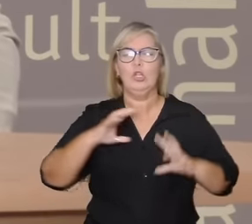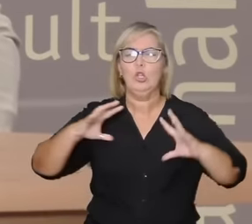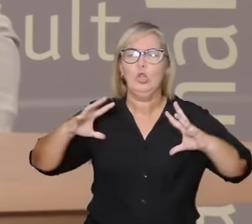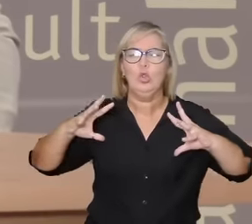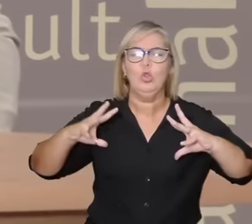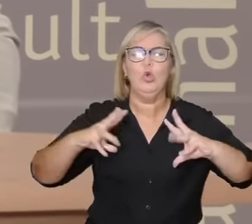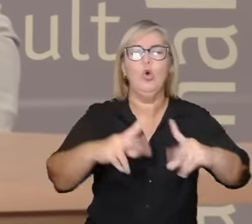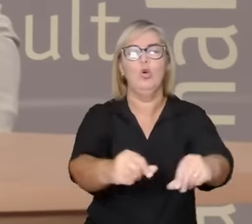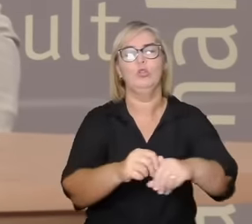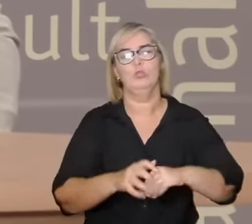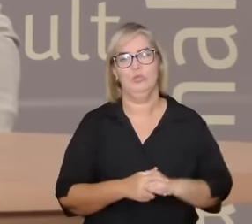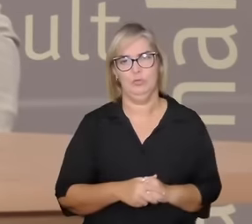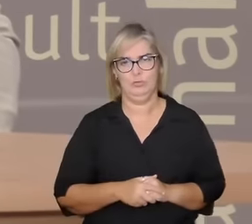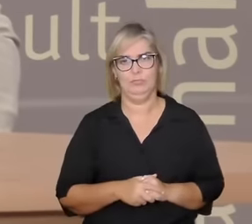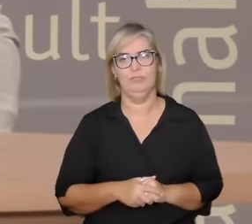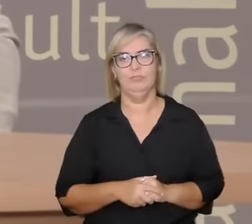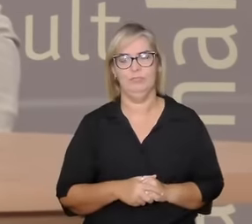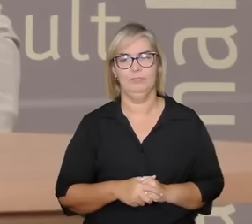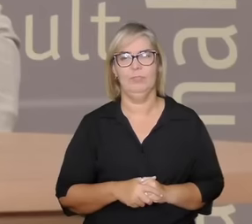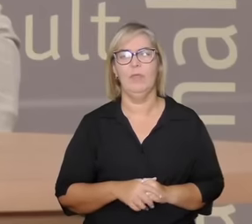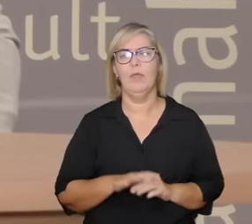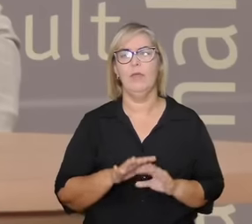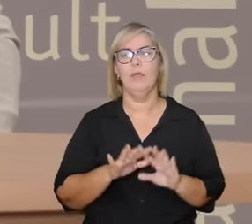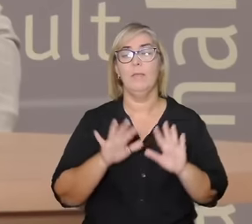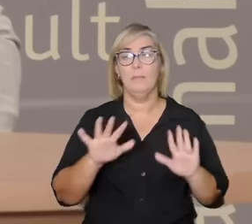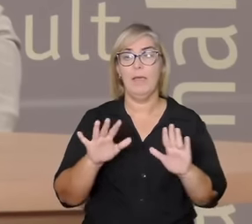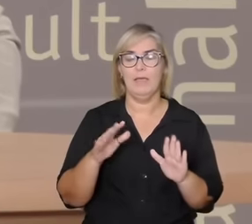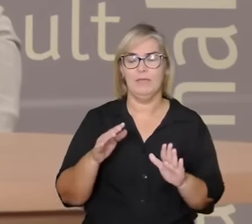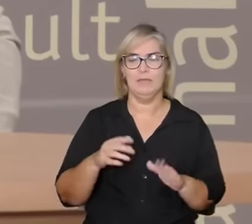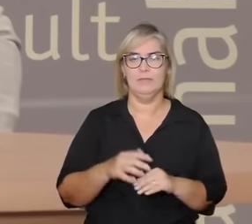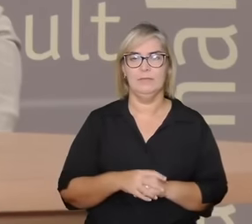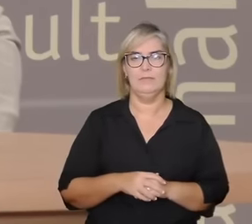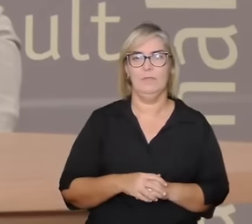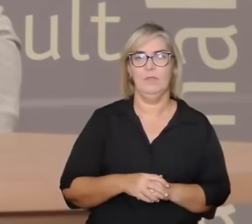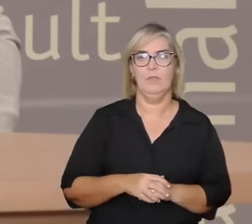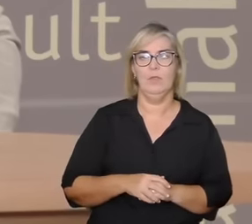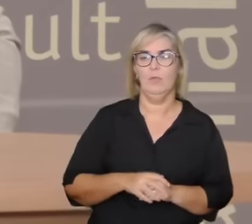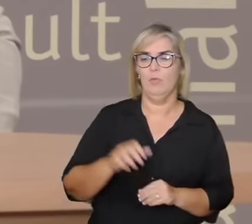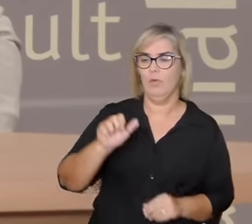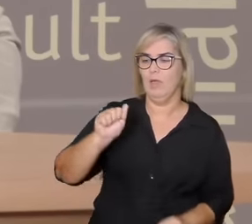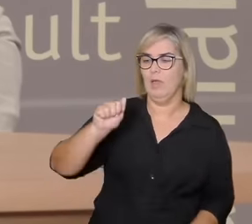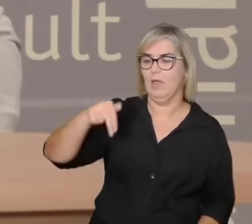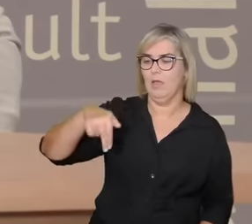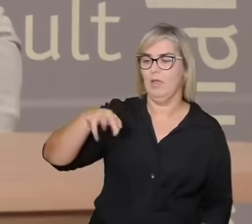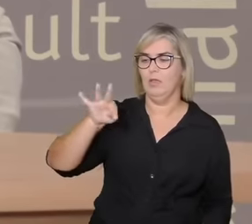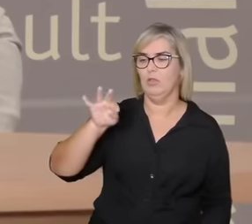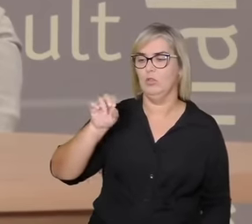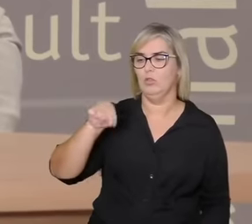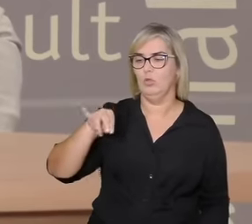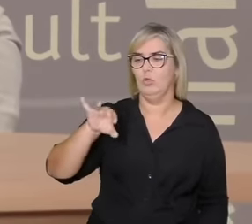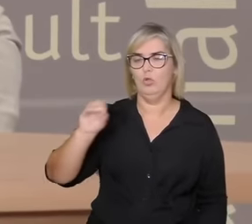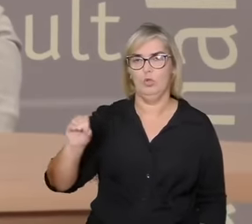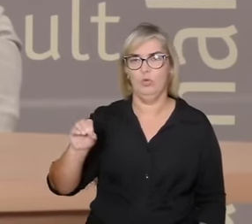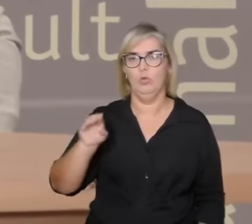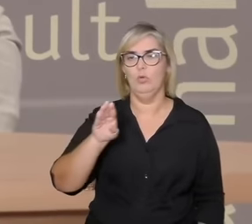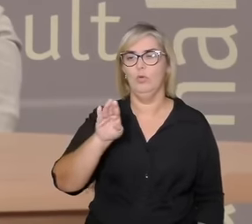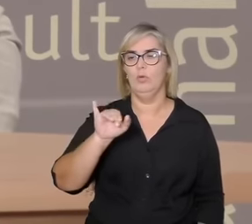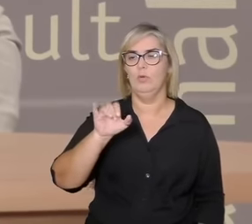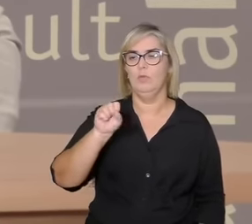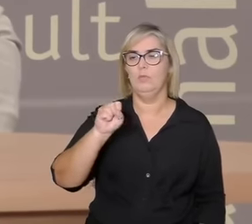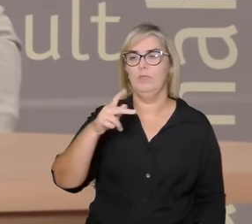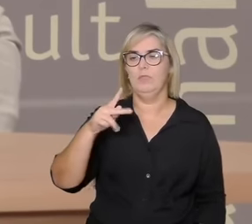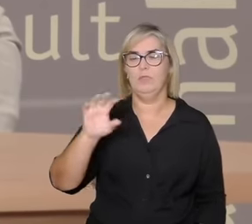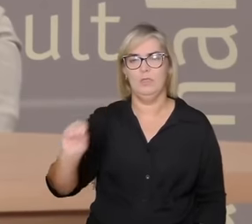no contexto afropindorâmico para o Antônio Bispo dos Santos para o Nego Bispo para Ailton Krenak né muitos